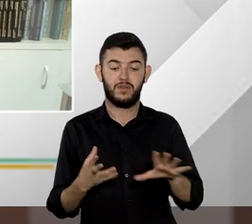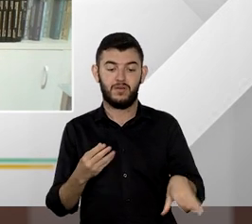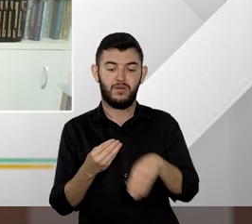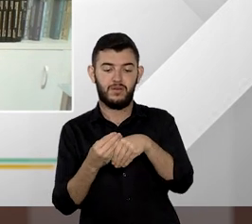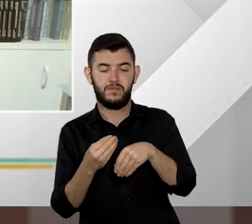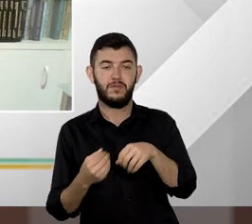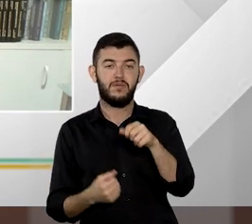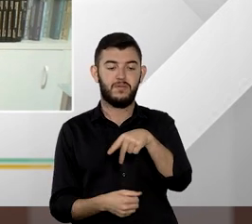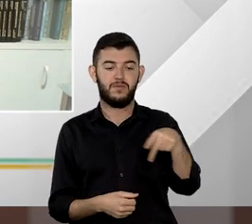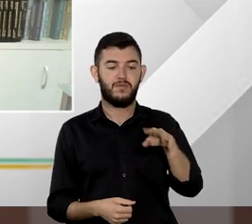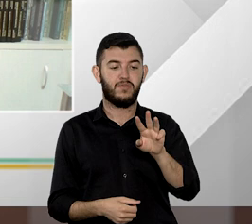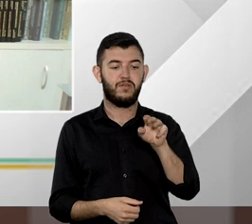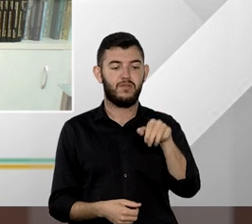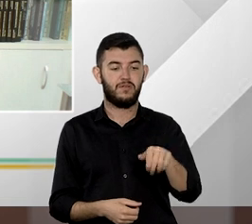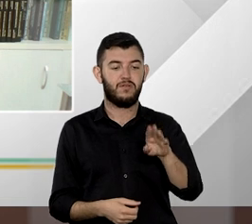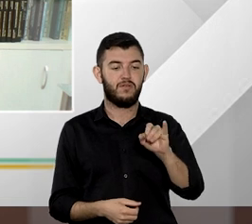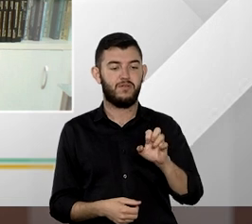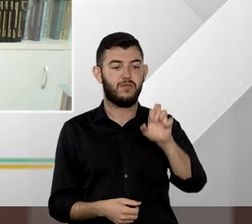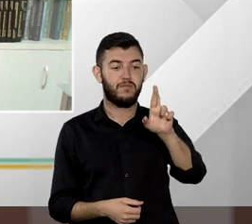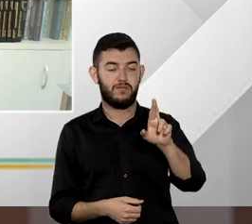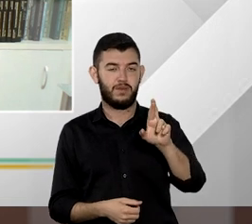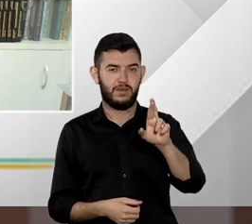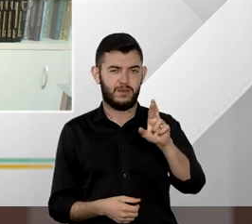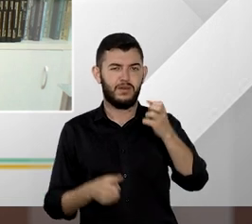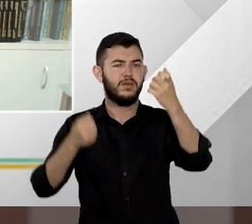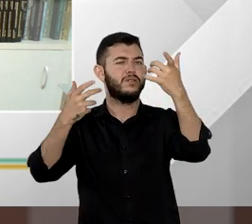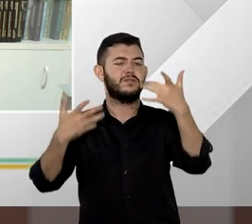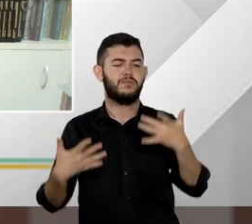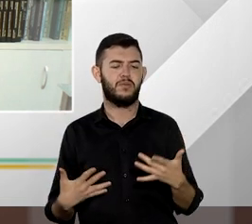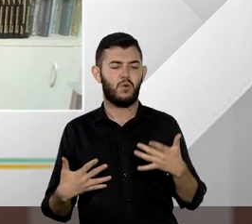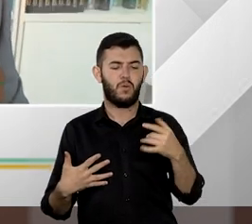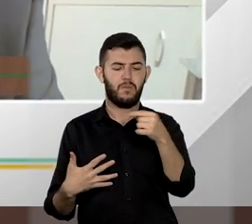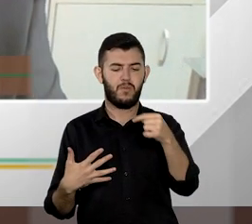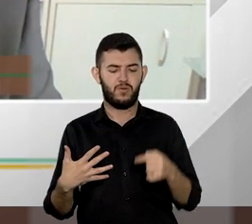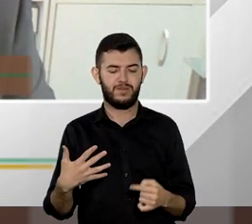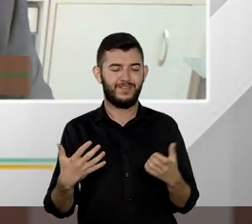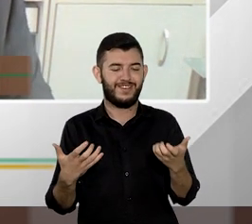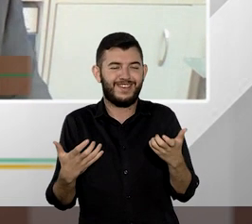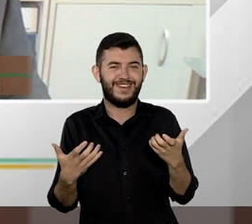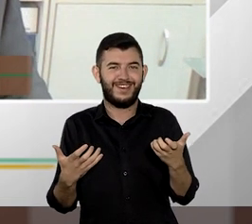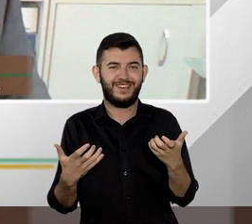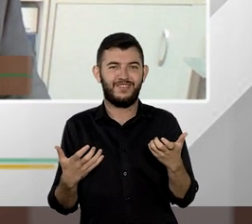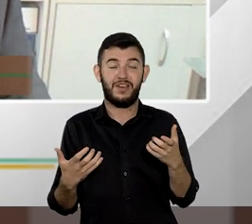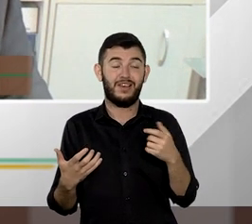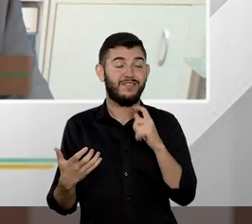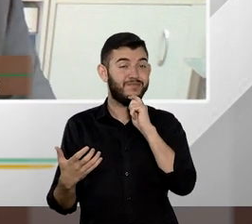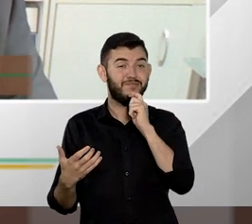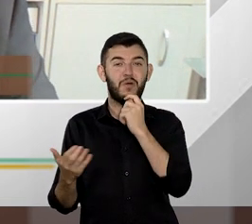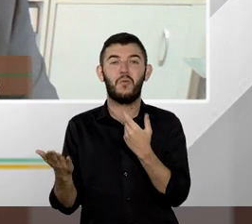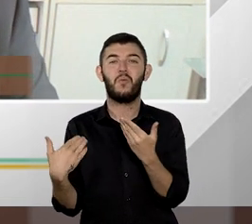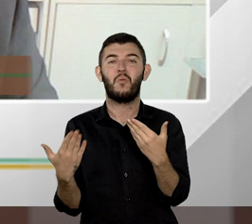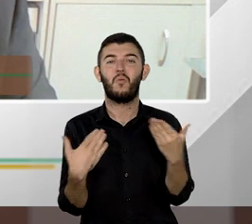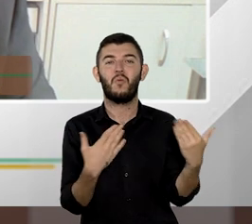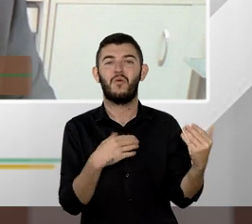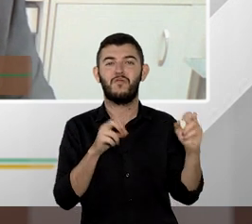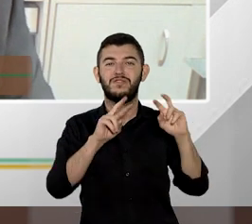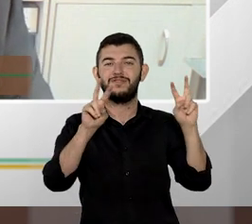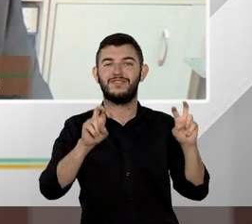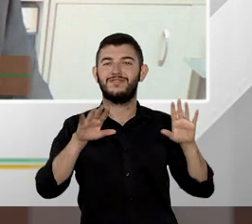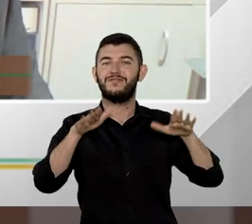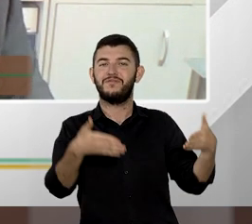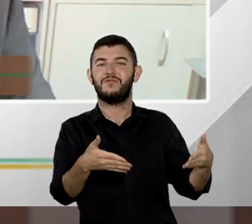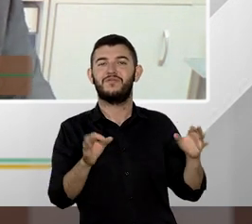permite o professor Wambia tocou em um ponto que eu queria até ouvi-lo sobre isso a gente não conversou ainda sobre o assunto mas